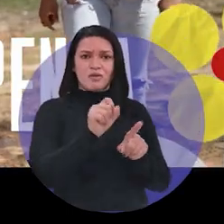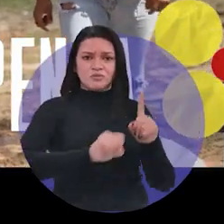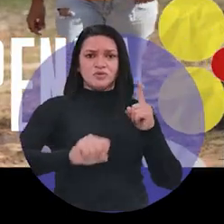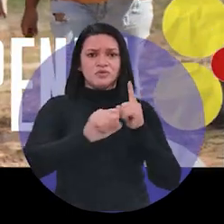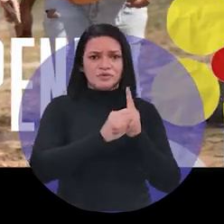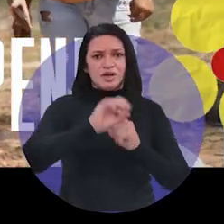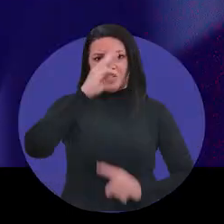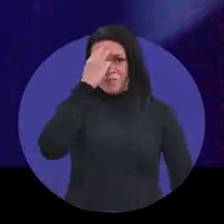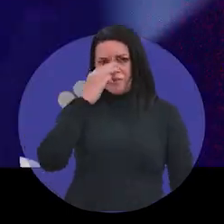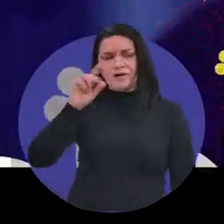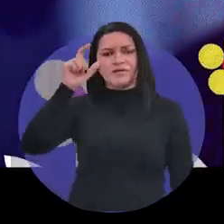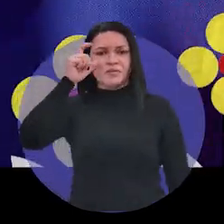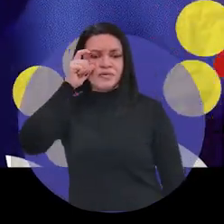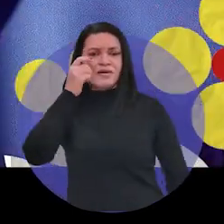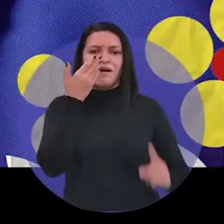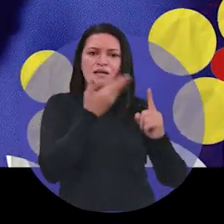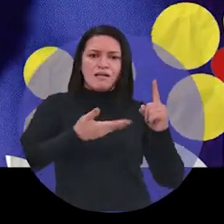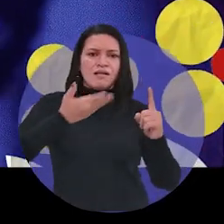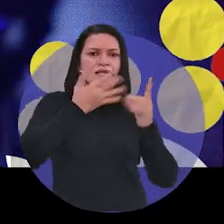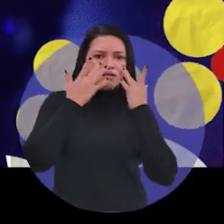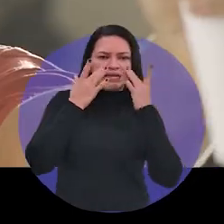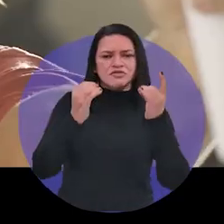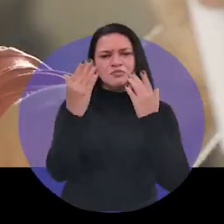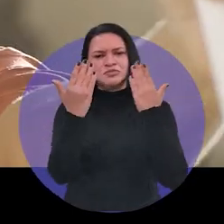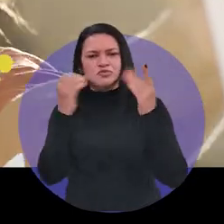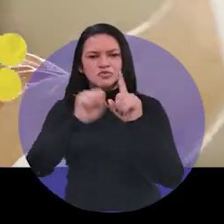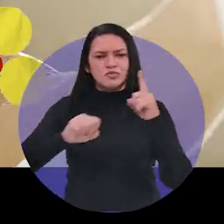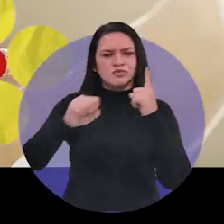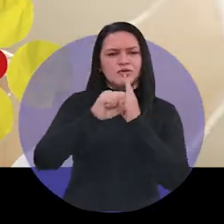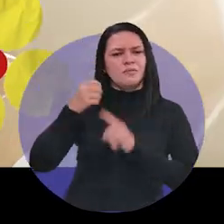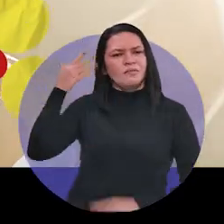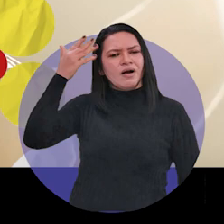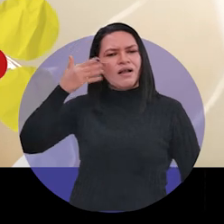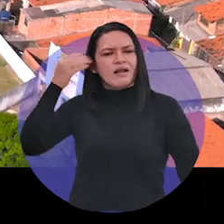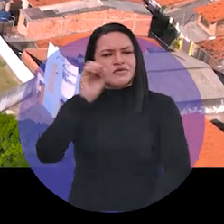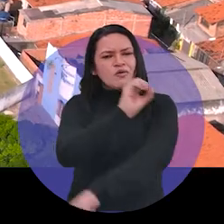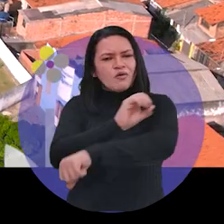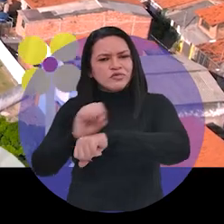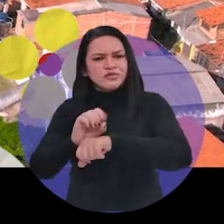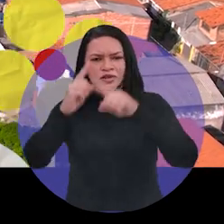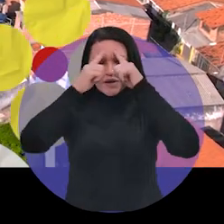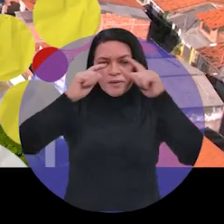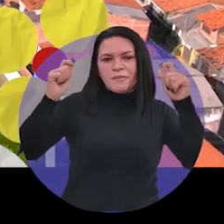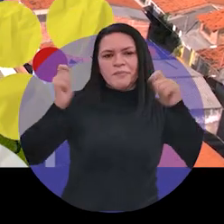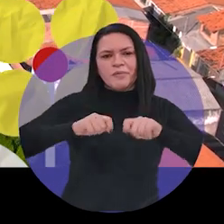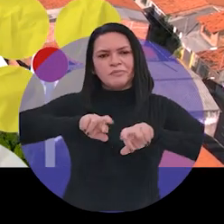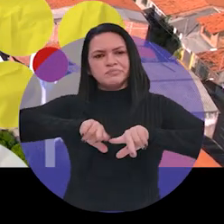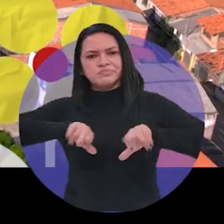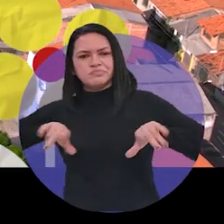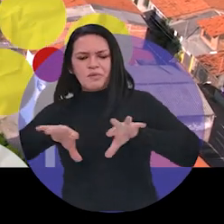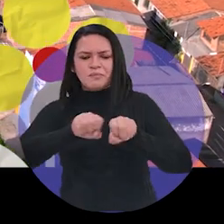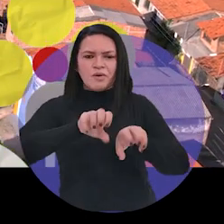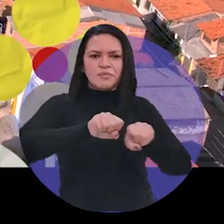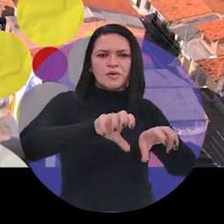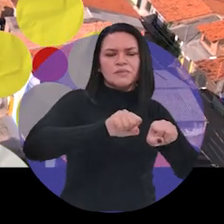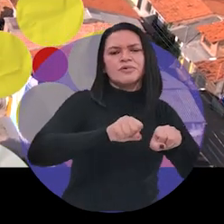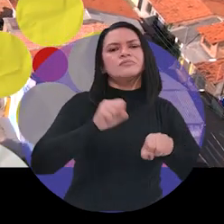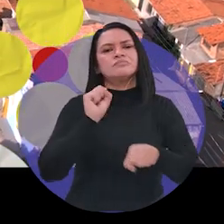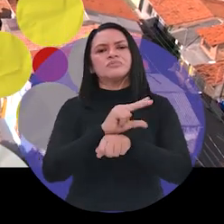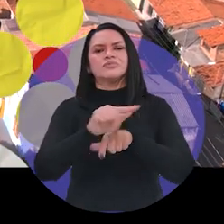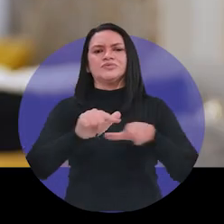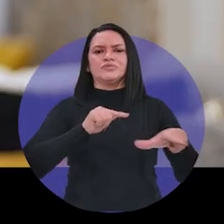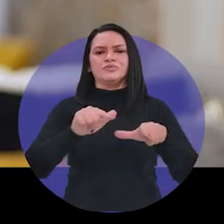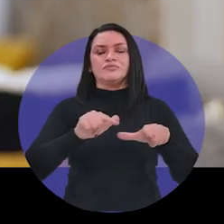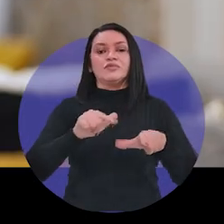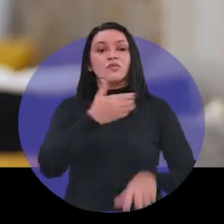Maria da Penha, atenção psicossocial, palestras, oficinas e capacitações para o mercado de trabalho.